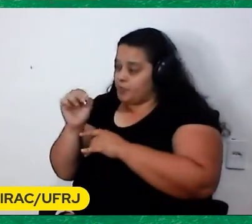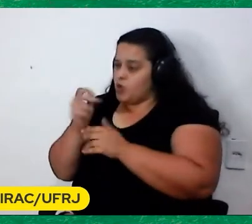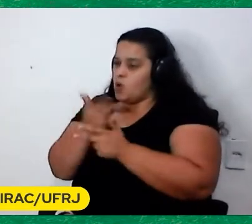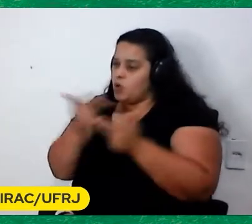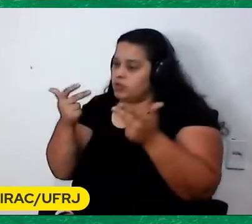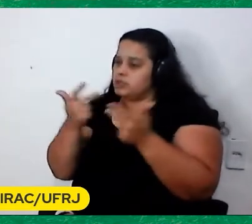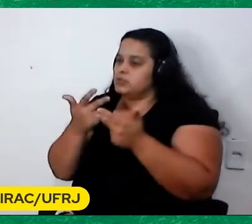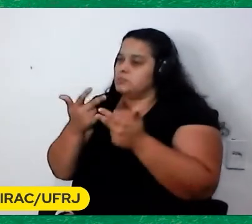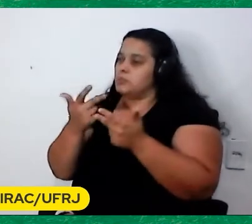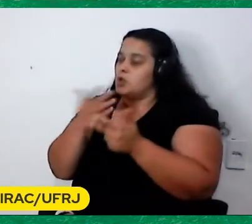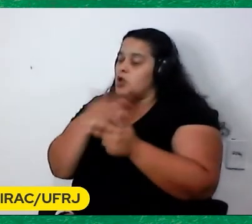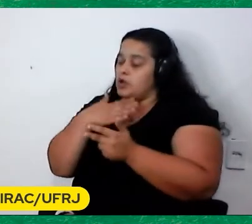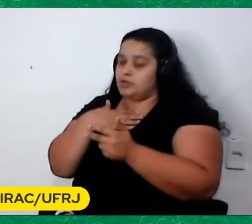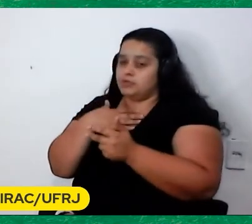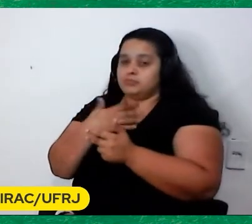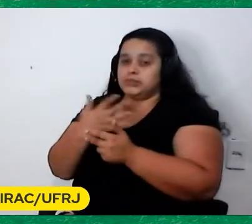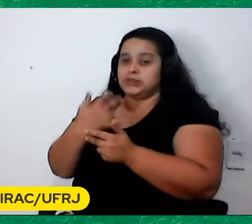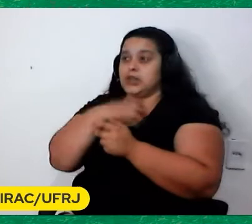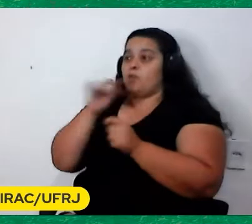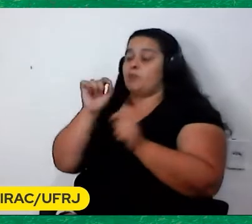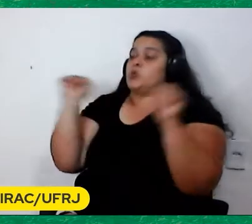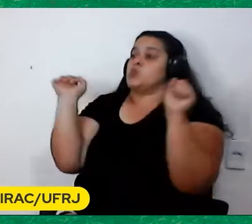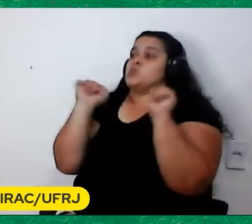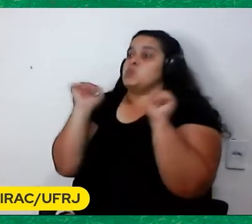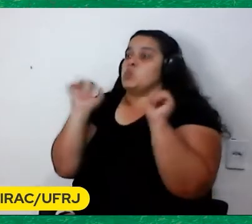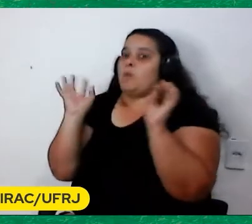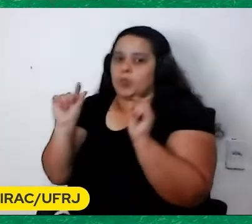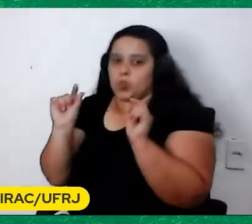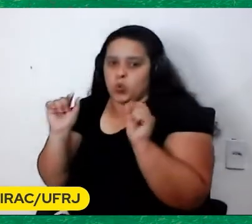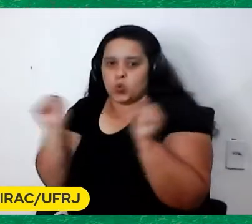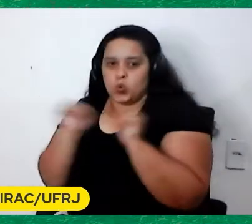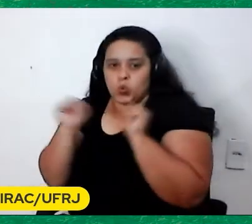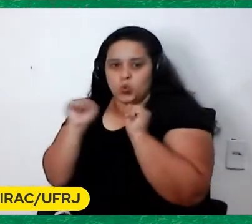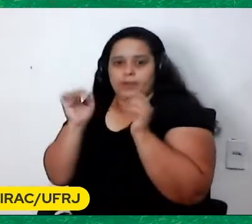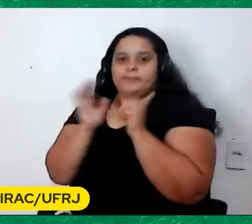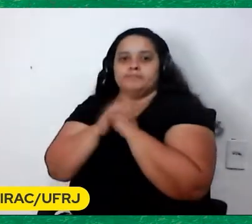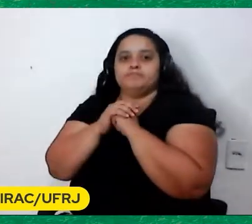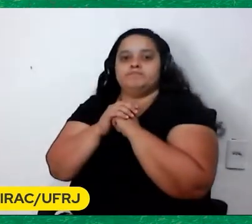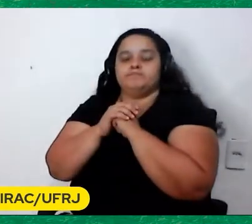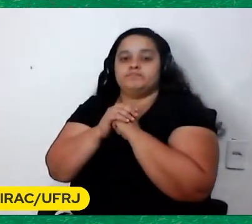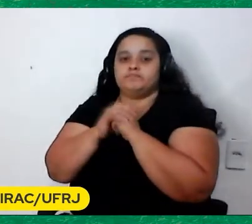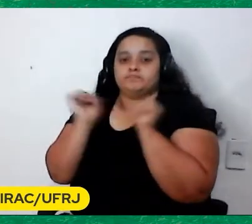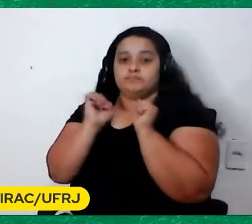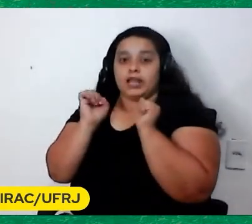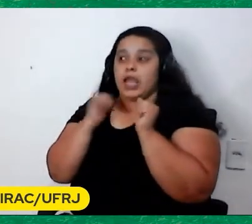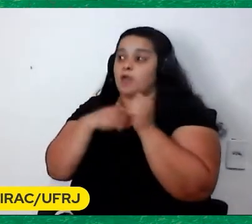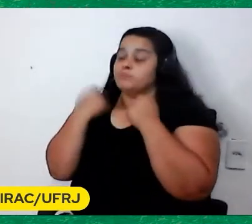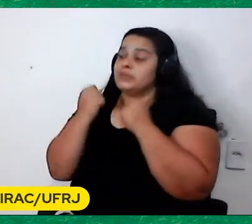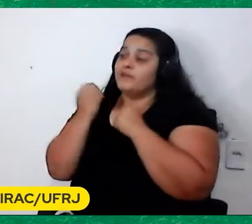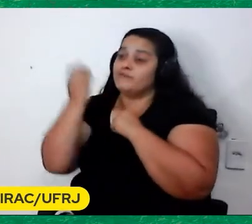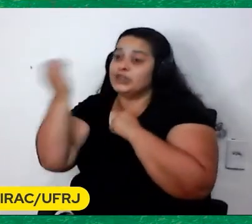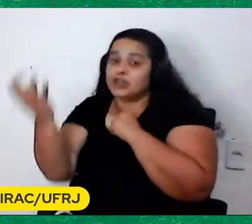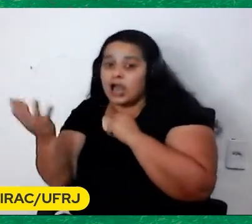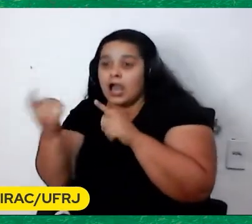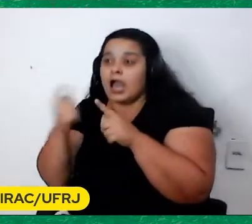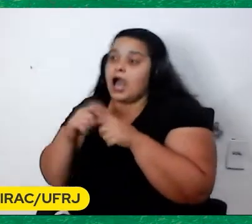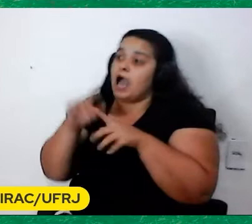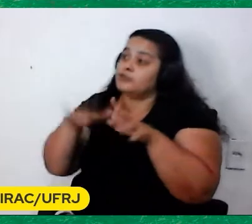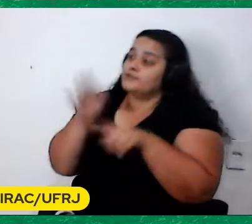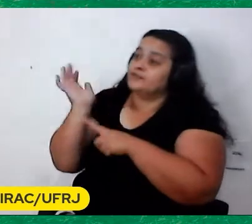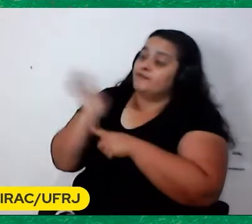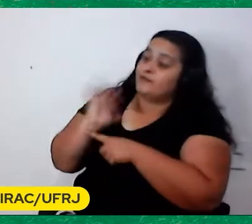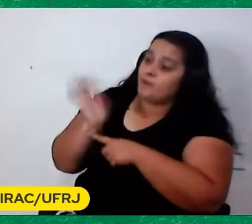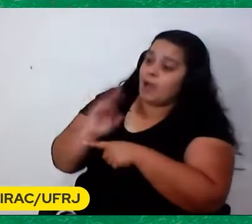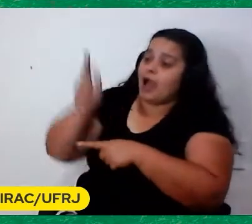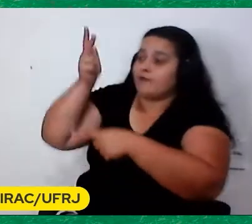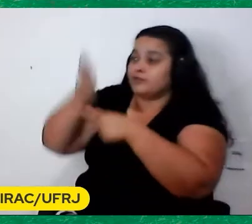entrei Eu tive aquele negócio De pânico Comecei ter pânico E eu tinha que viajar Às vezes com filmagem Ou ia para o festival